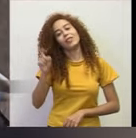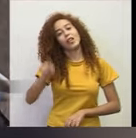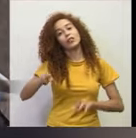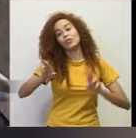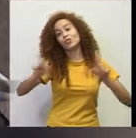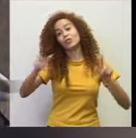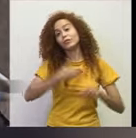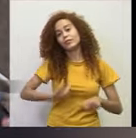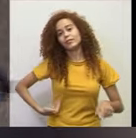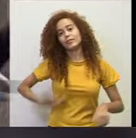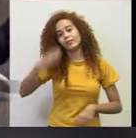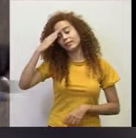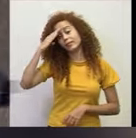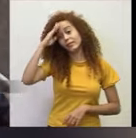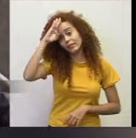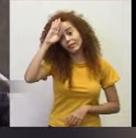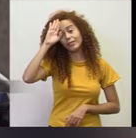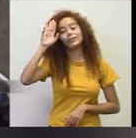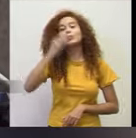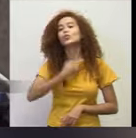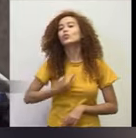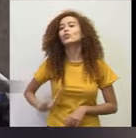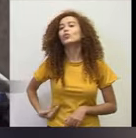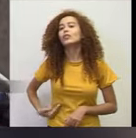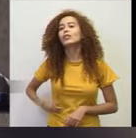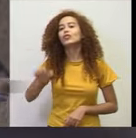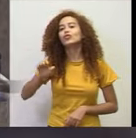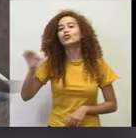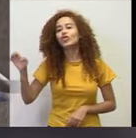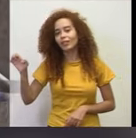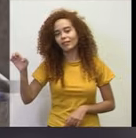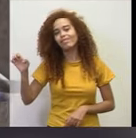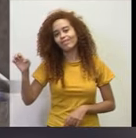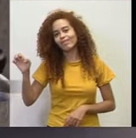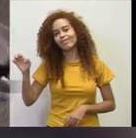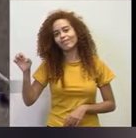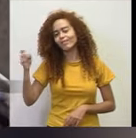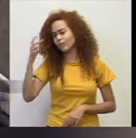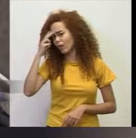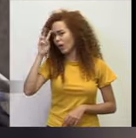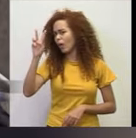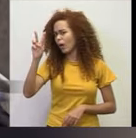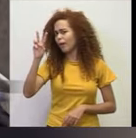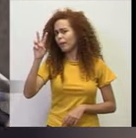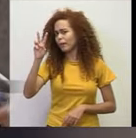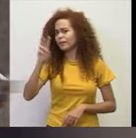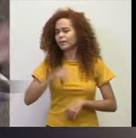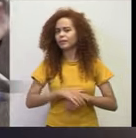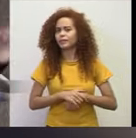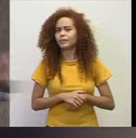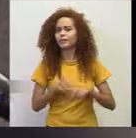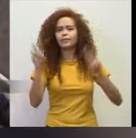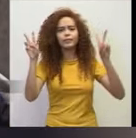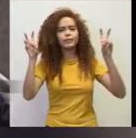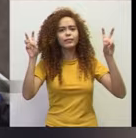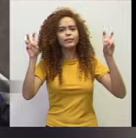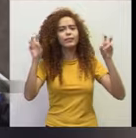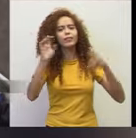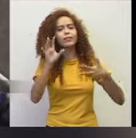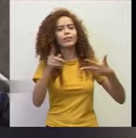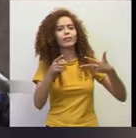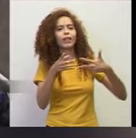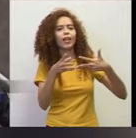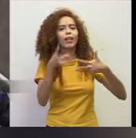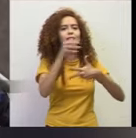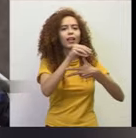diferença do governo Bolsonaro dos governos de esquerda. Eu lembro aqui sobre uma questão do Enem que foi